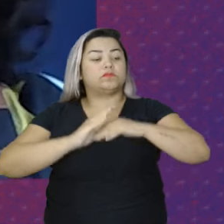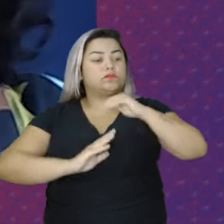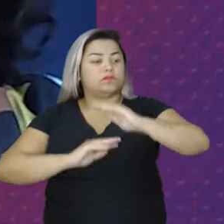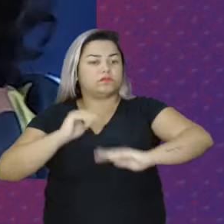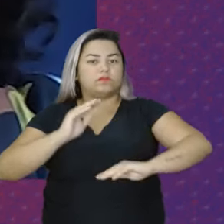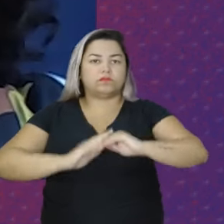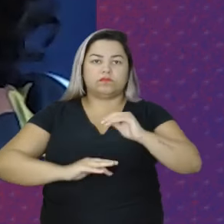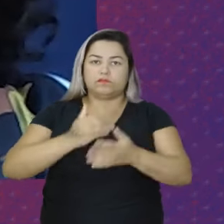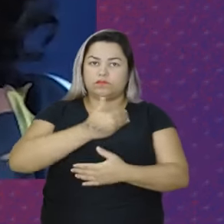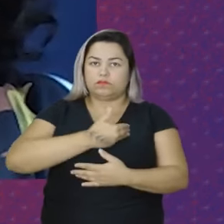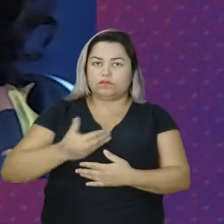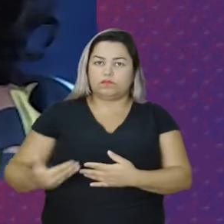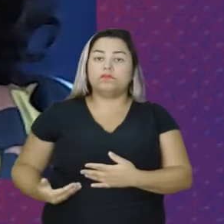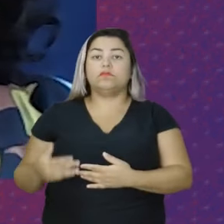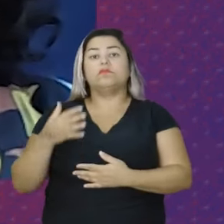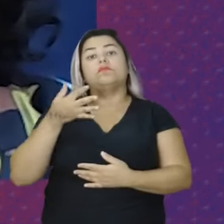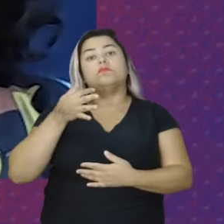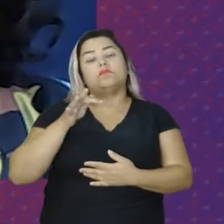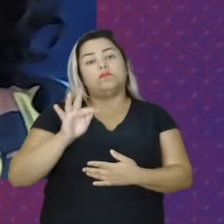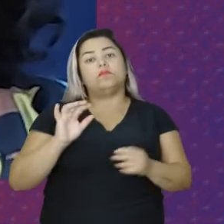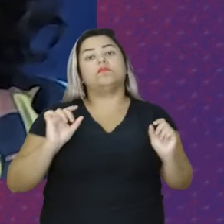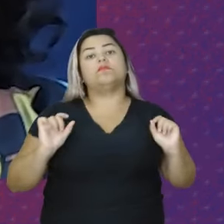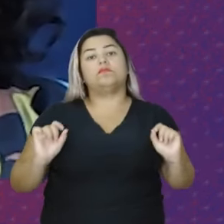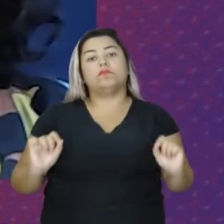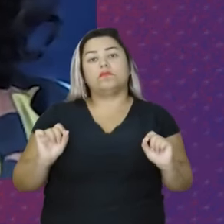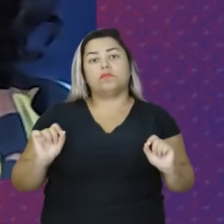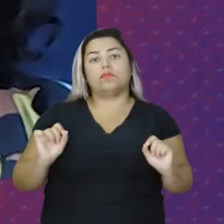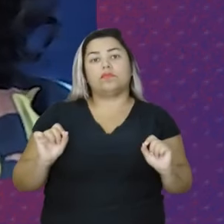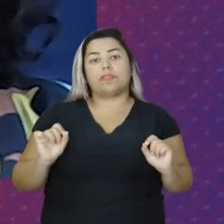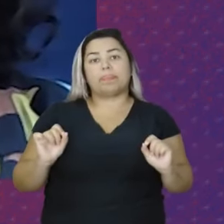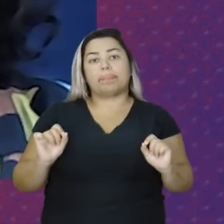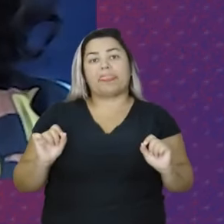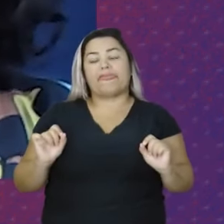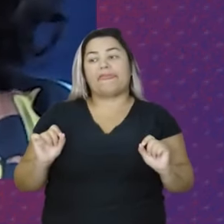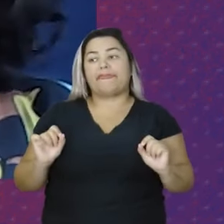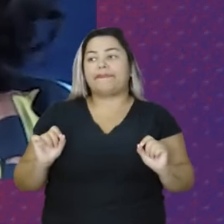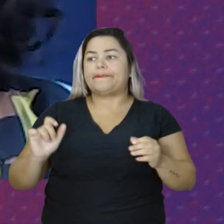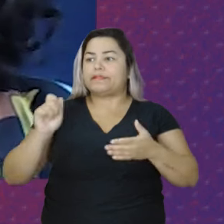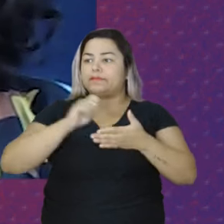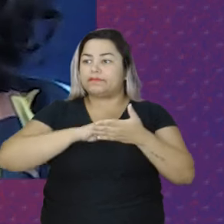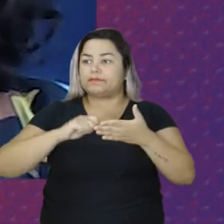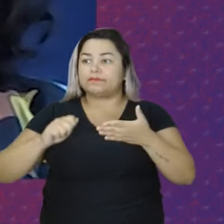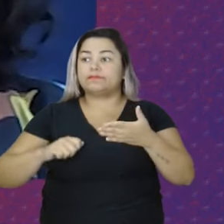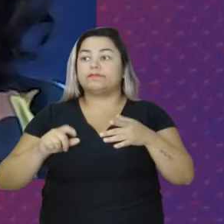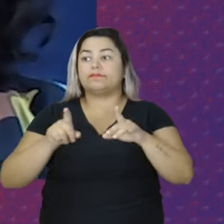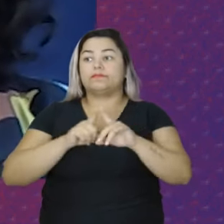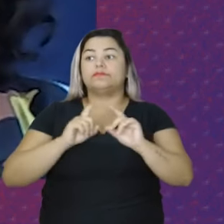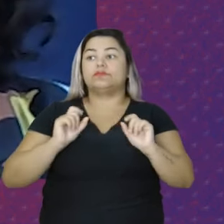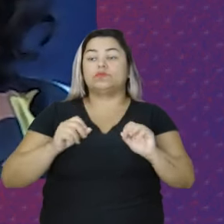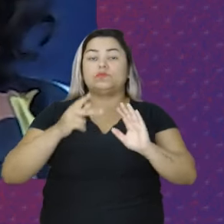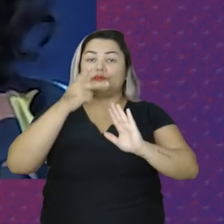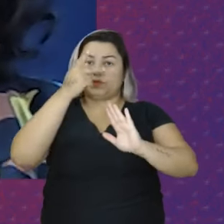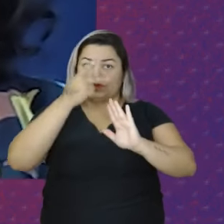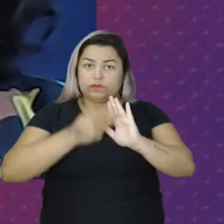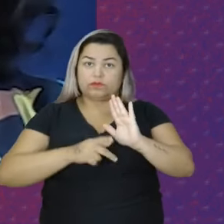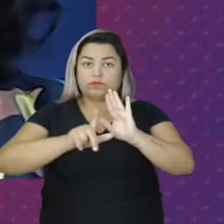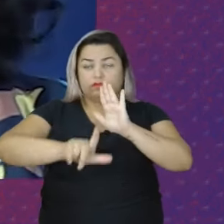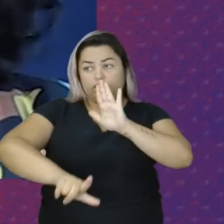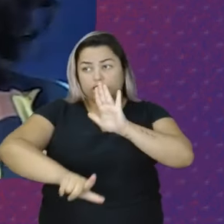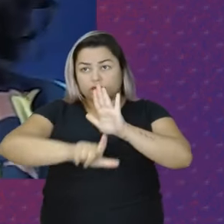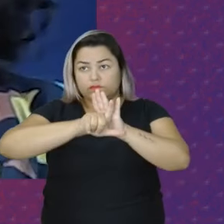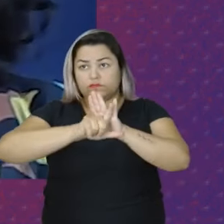governo federal Foi a assinatura De um projeto De lei Que